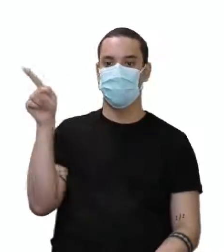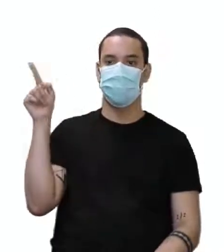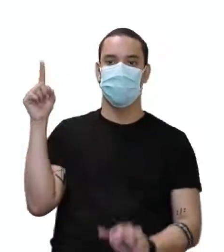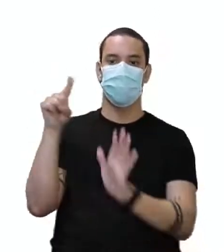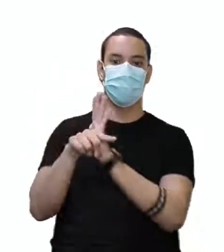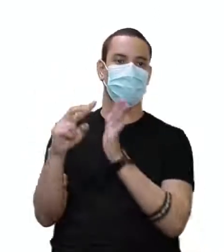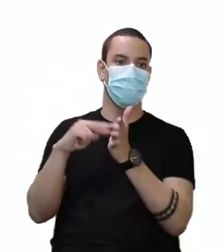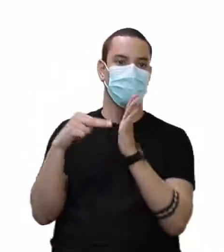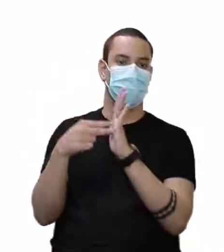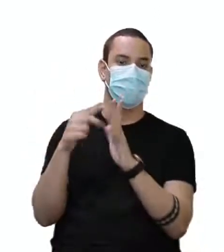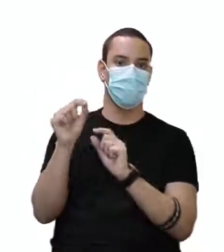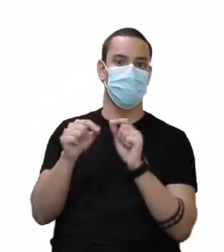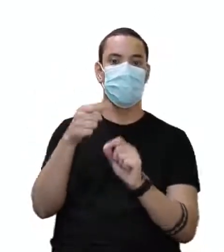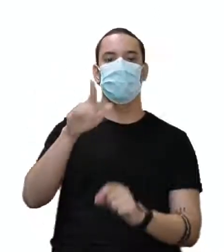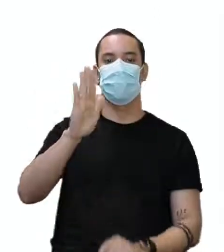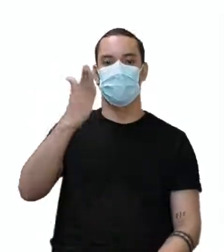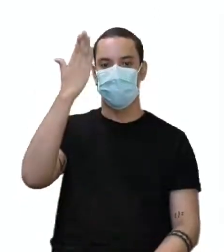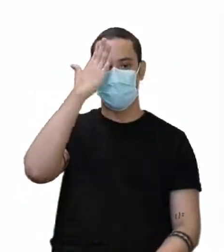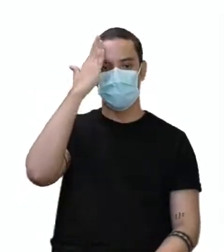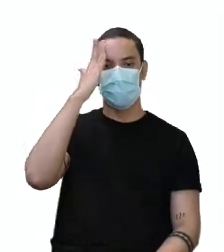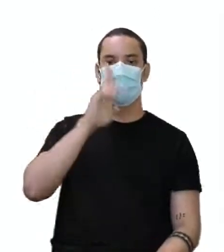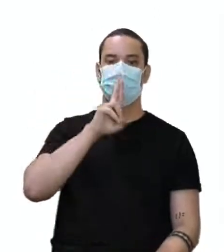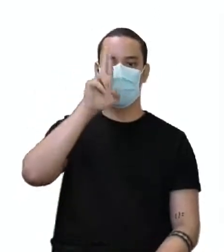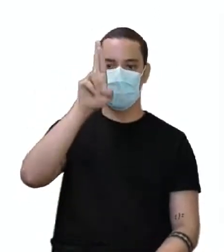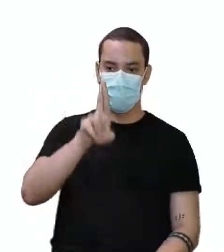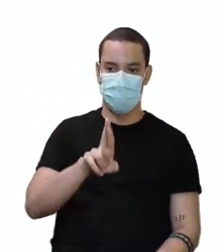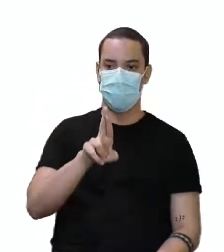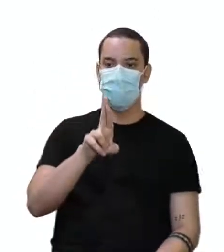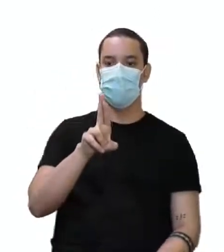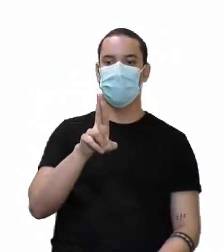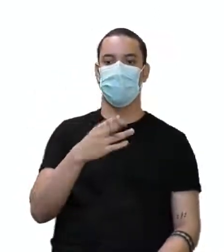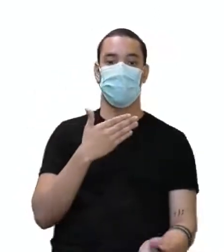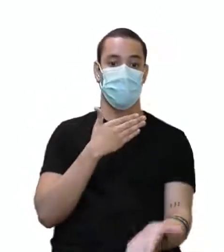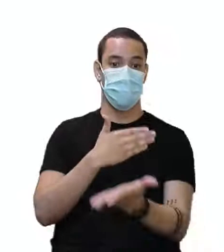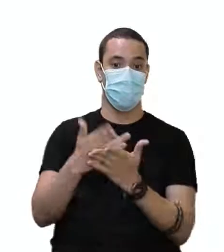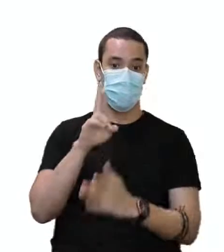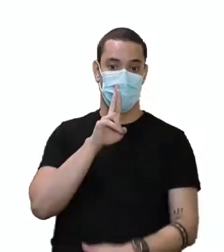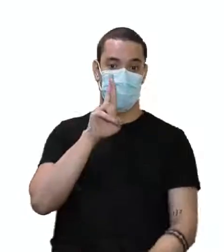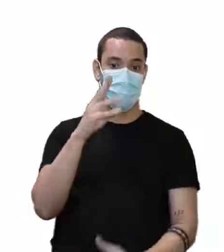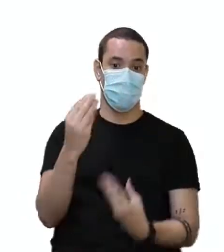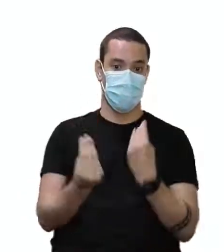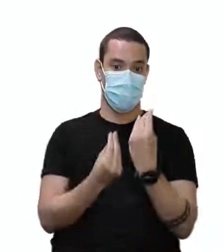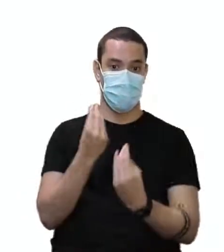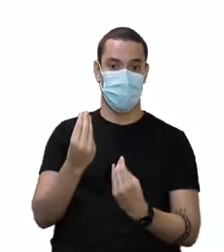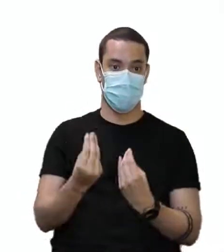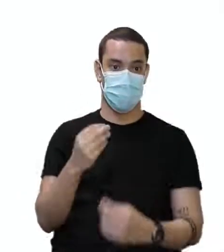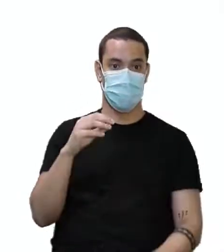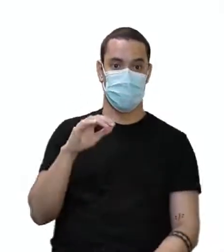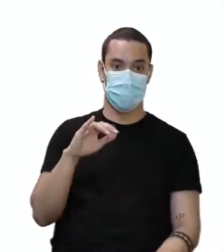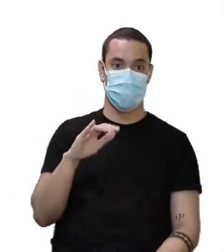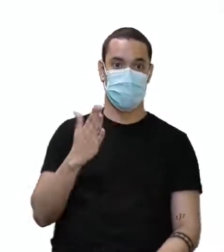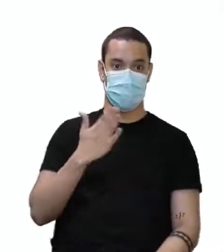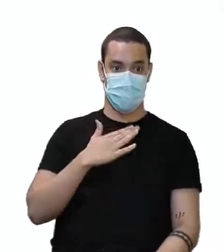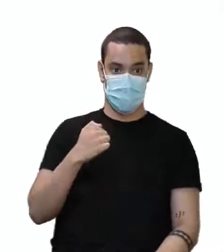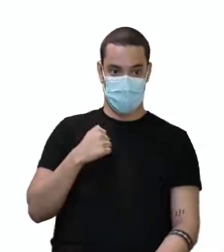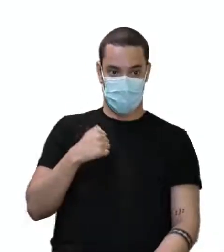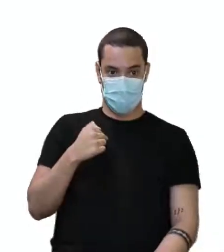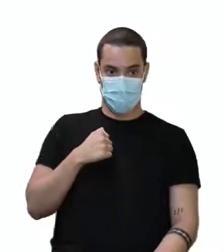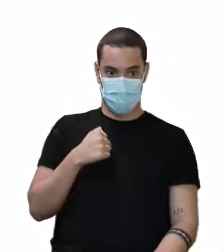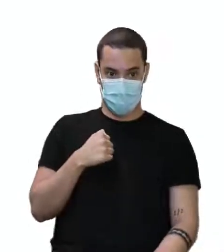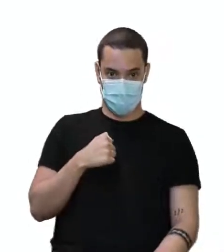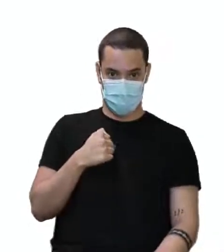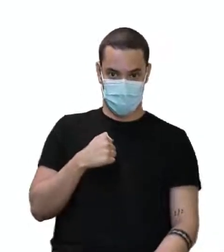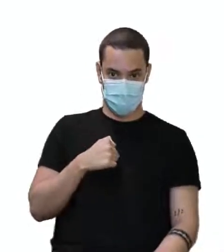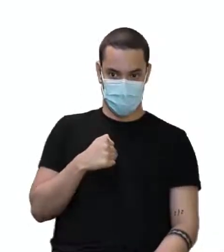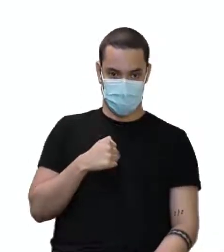pergunta. Você, com certeza, já sabe dizer que você vai começar sua resposta com I. Eu. Você está falando de